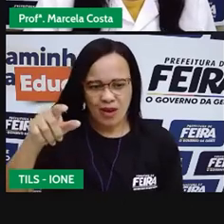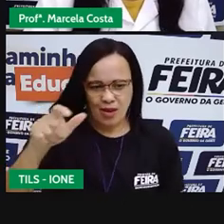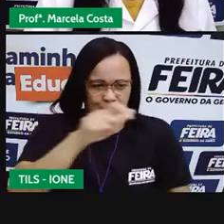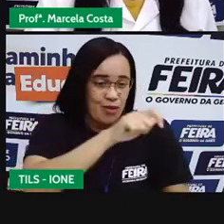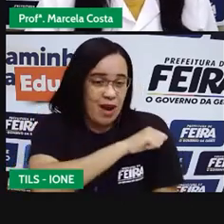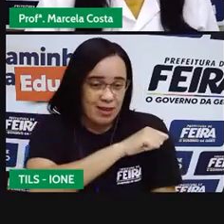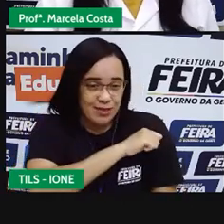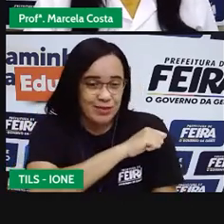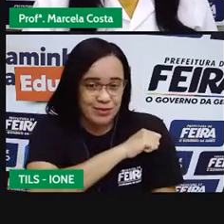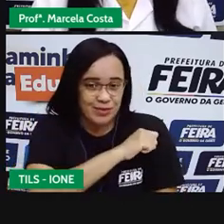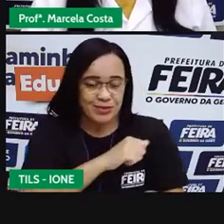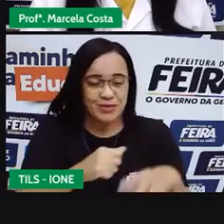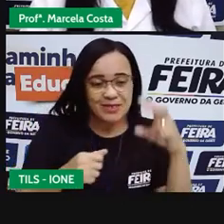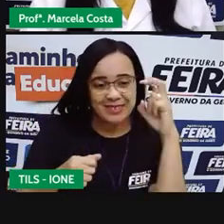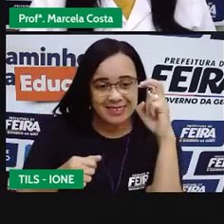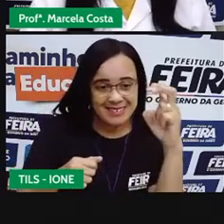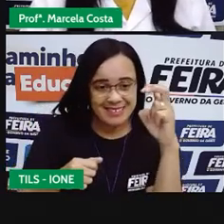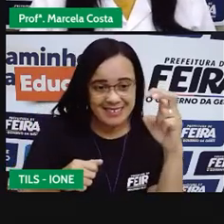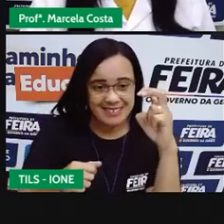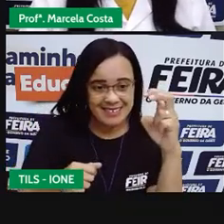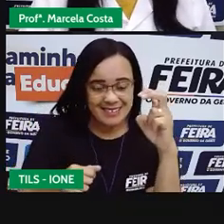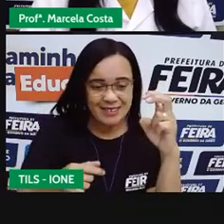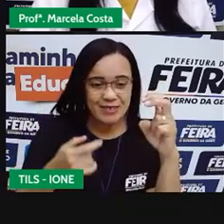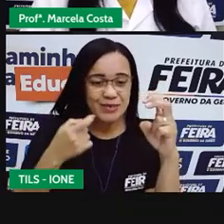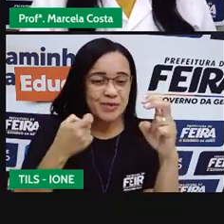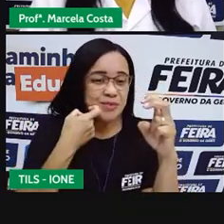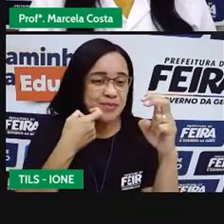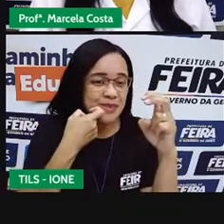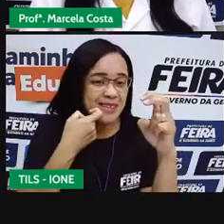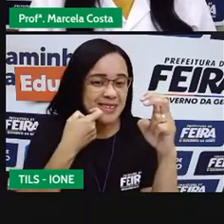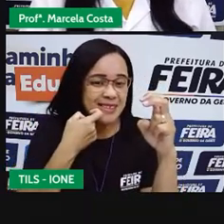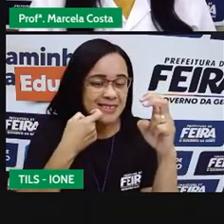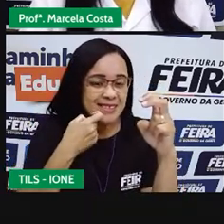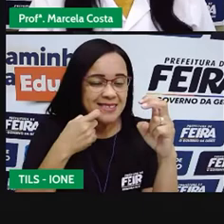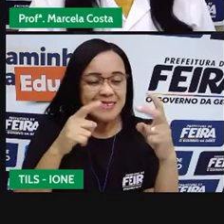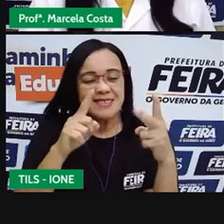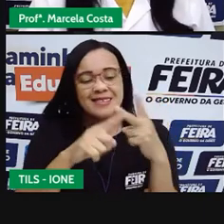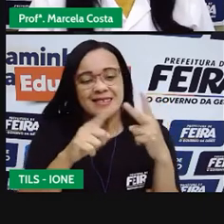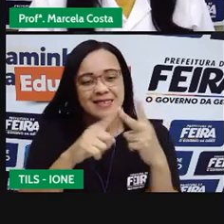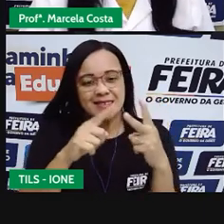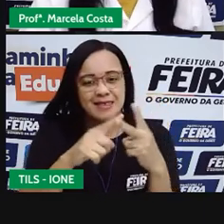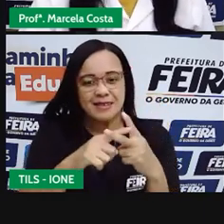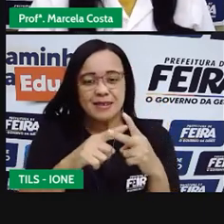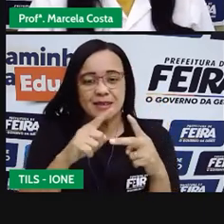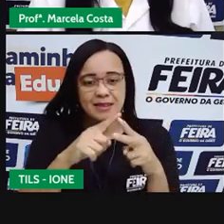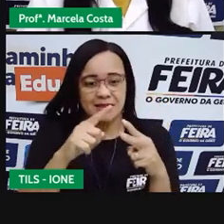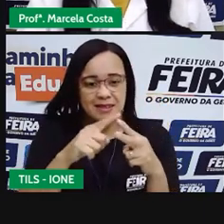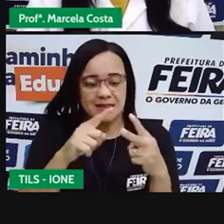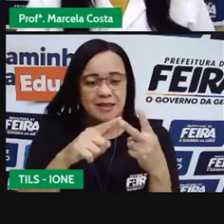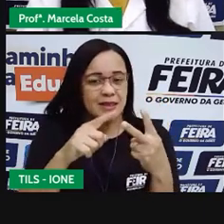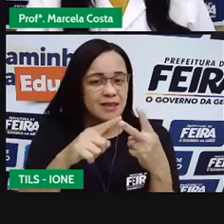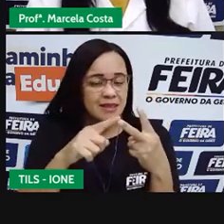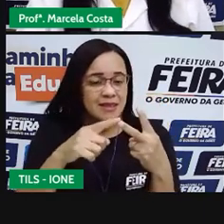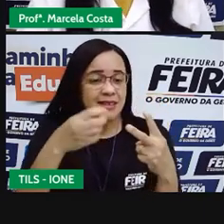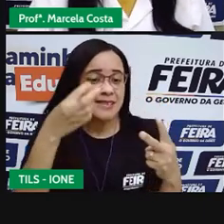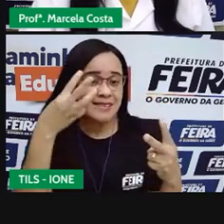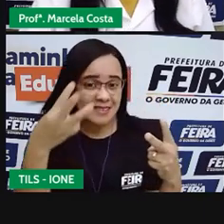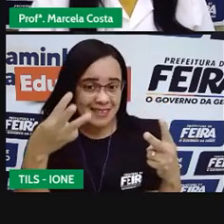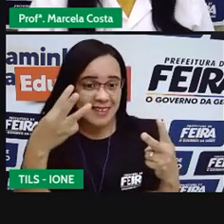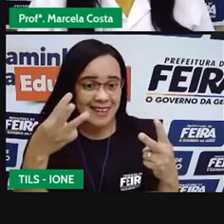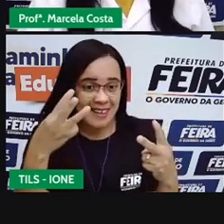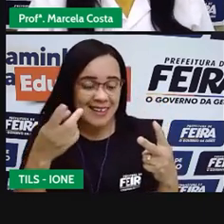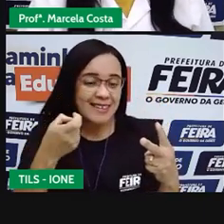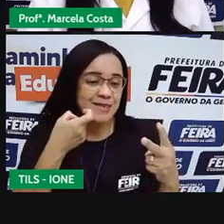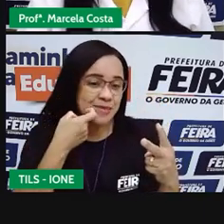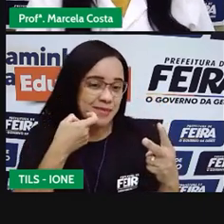vim aqui e coloquei o número 5 em outra rodada ele pescou o número 3 depois